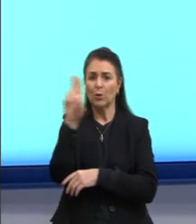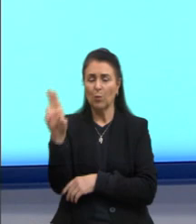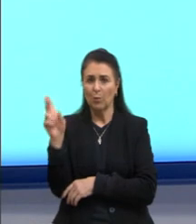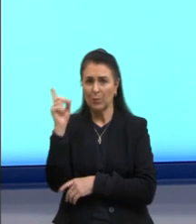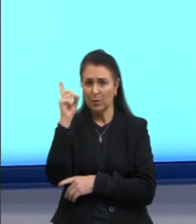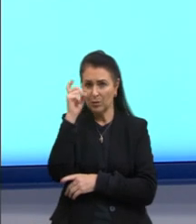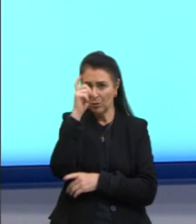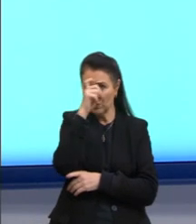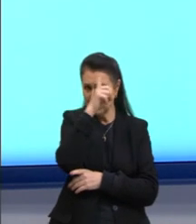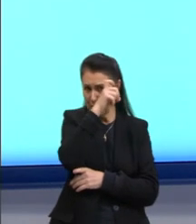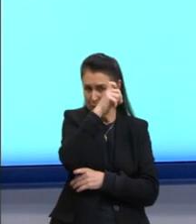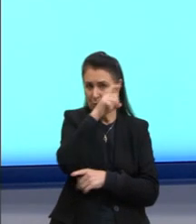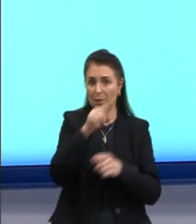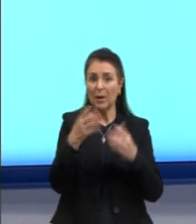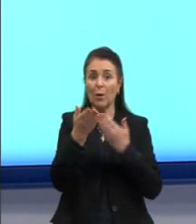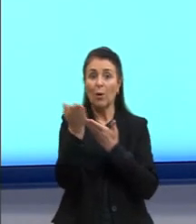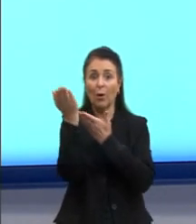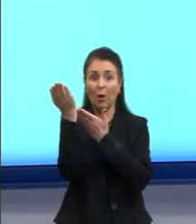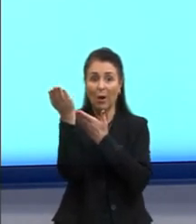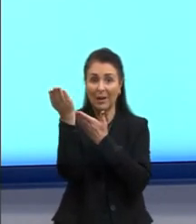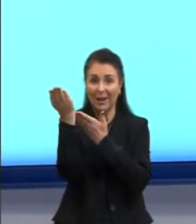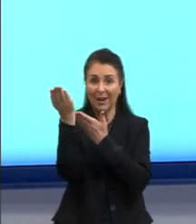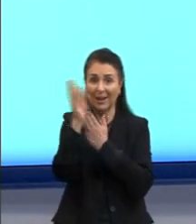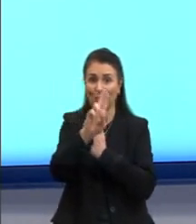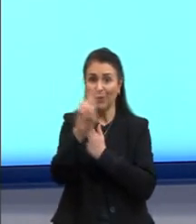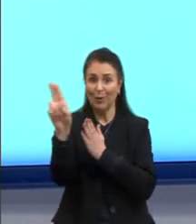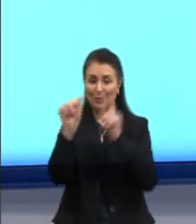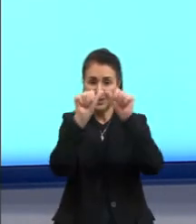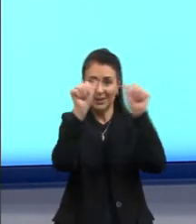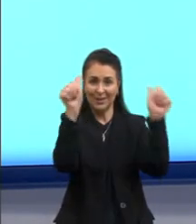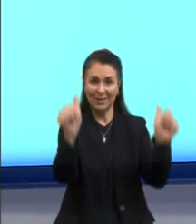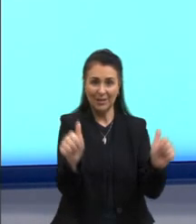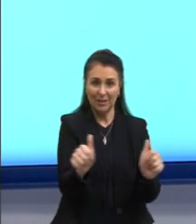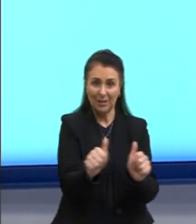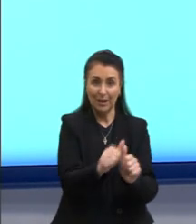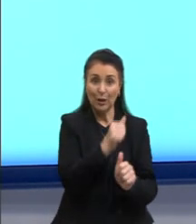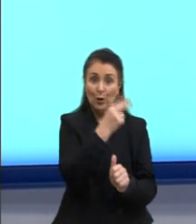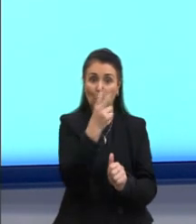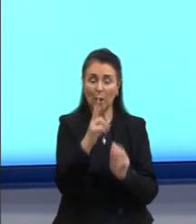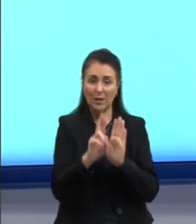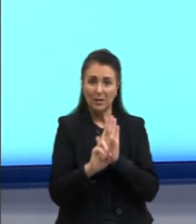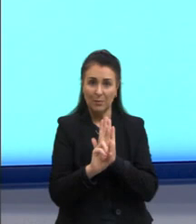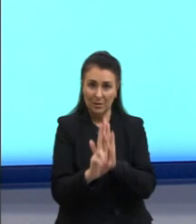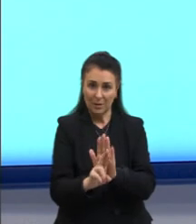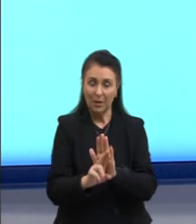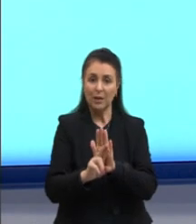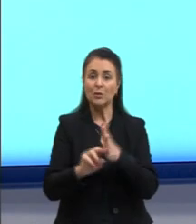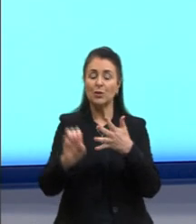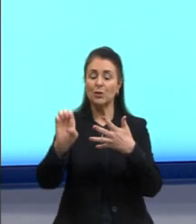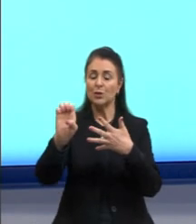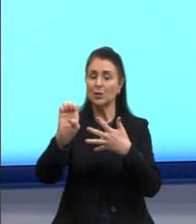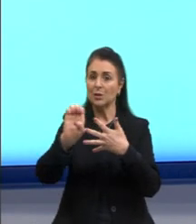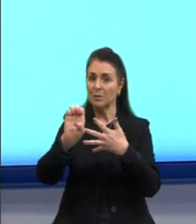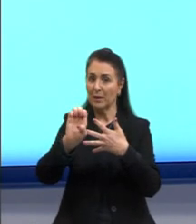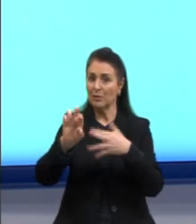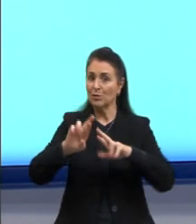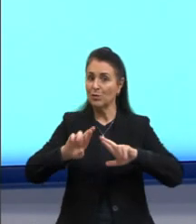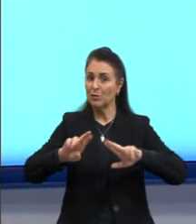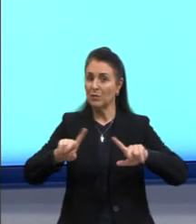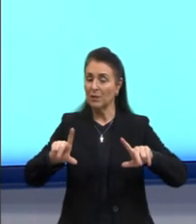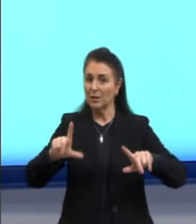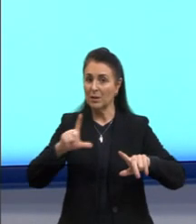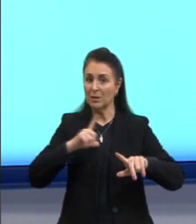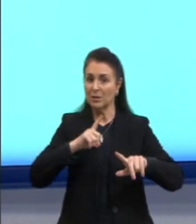né? Então, temos dois representantes. Os tuataras. Com duas espécies. Temos a